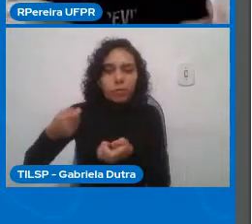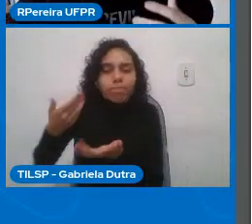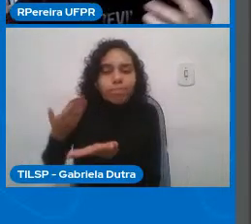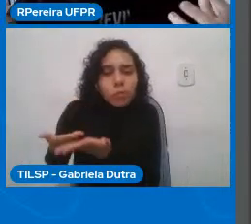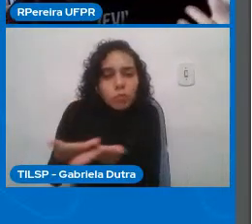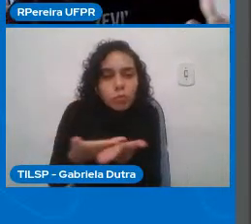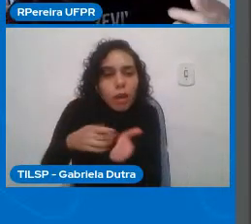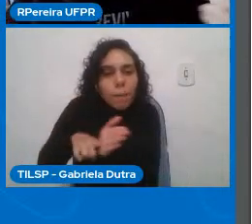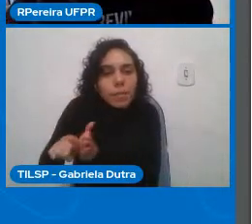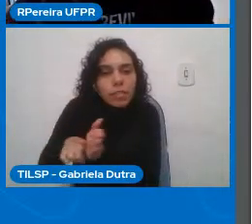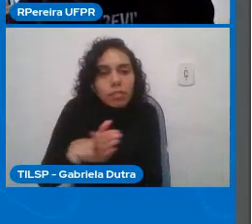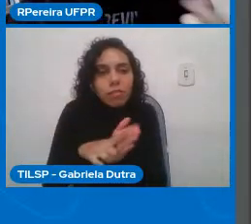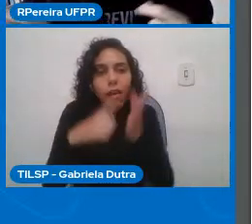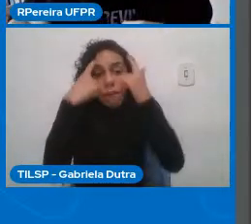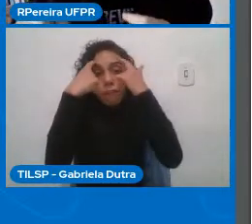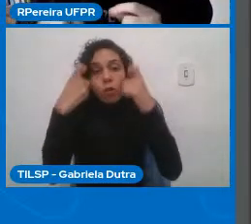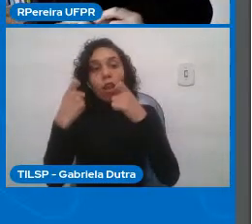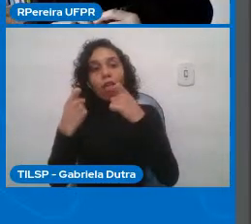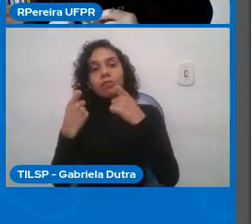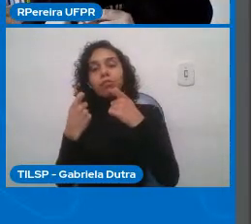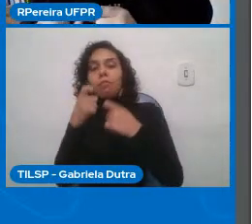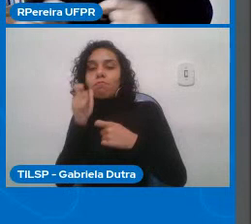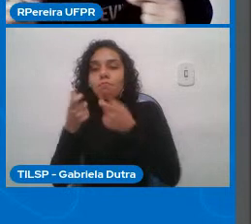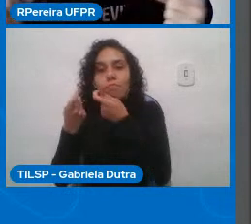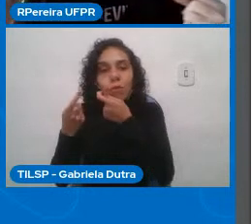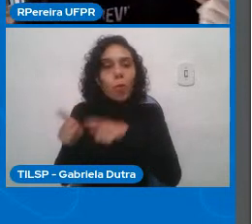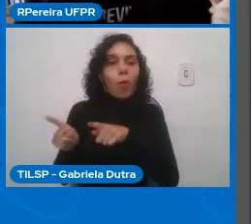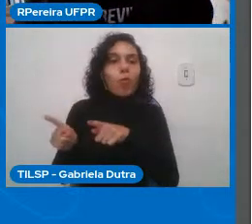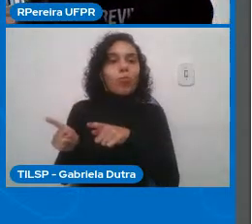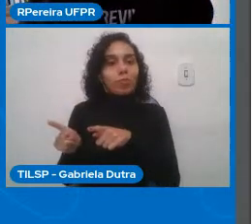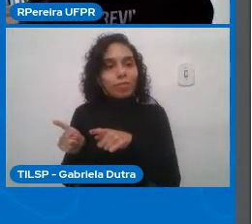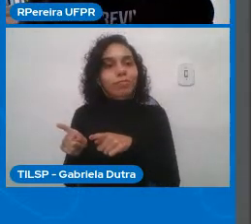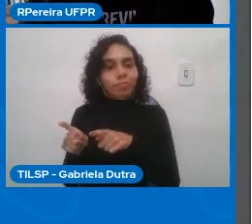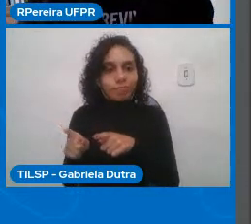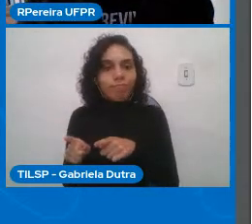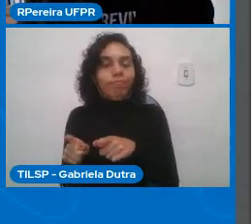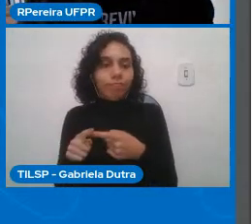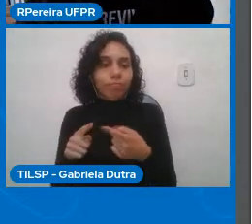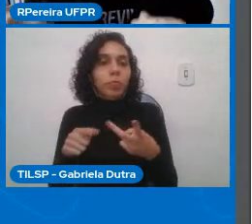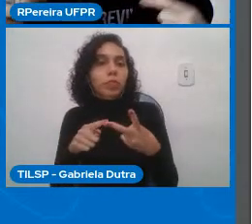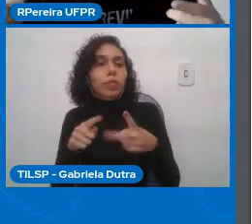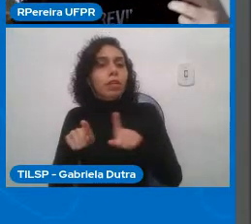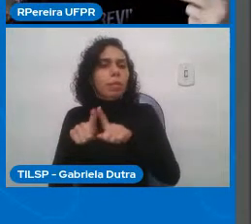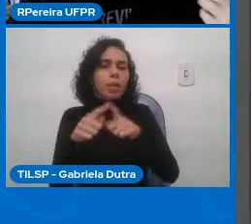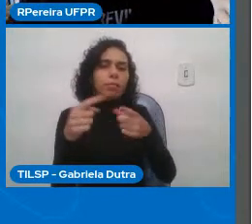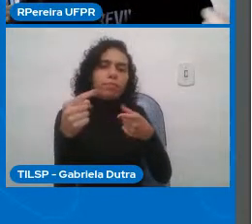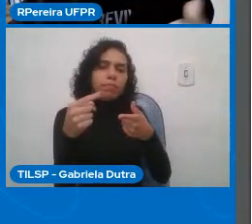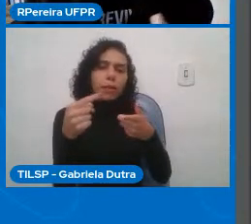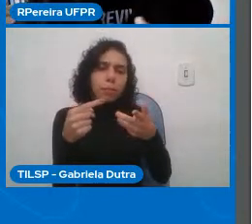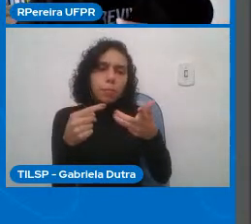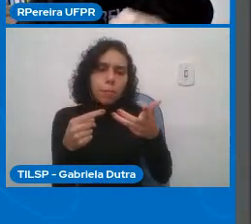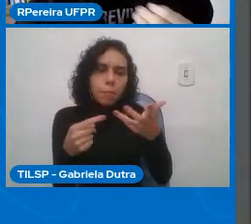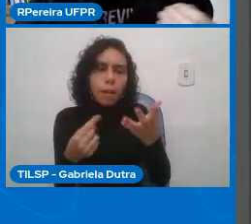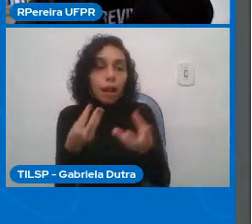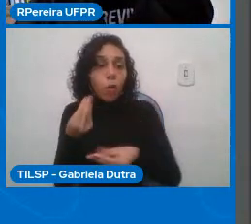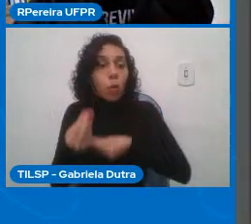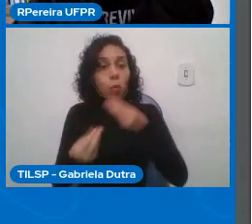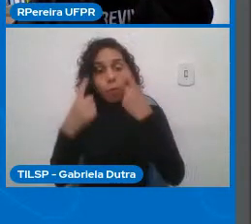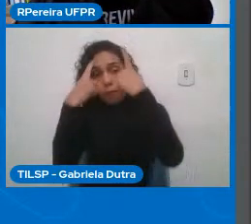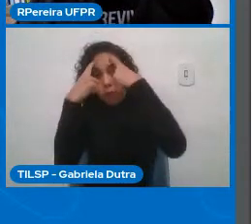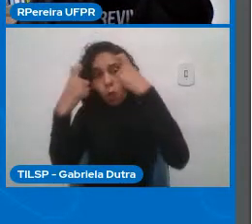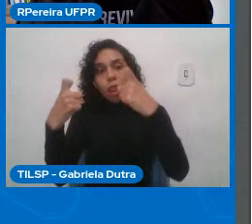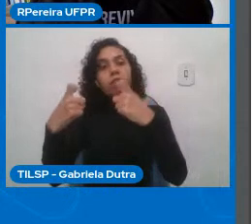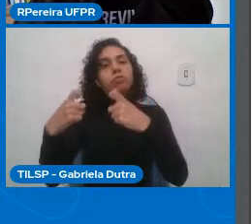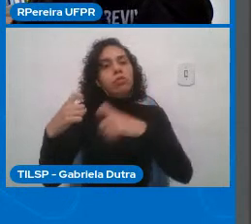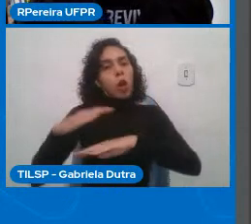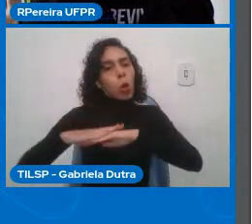recomendações e os estudos que indicam como que essa violência se constrói como que ela pode